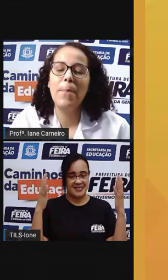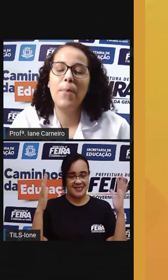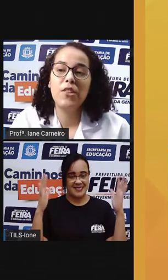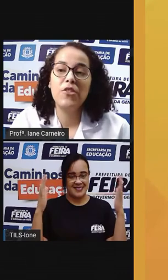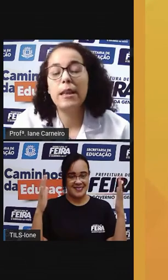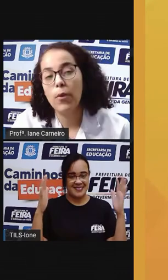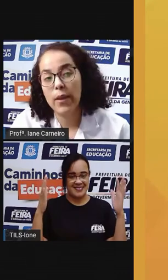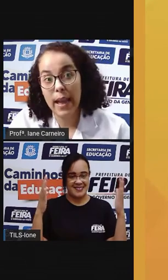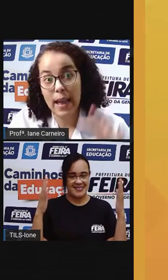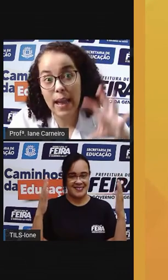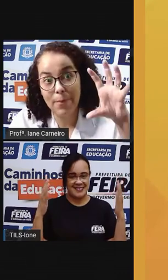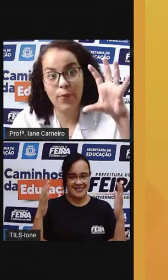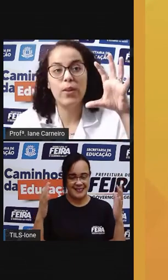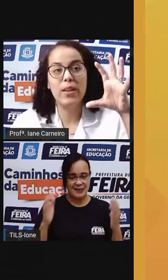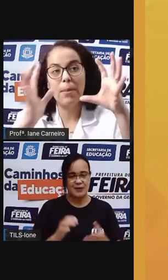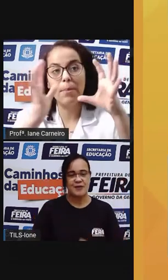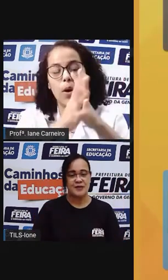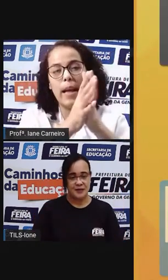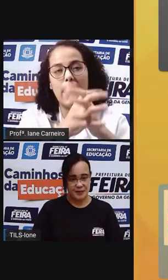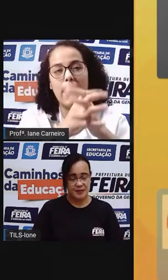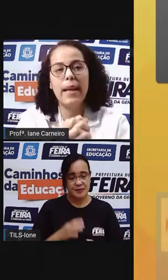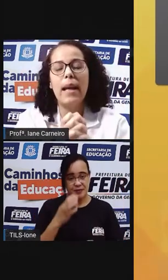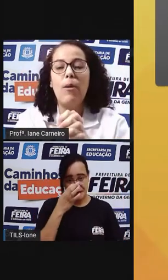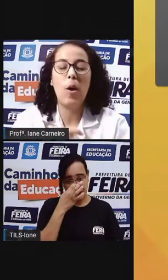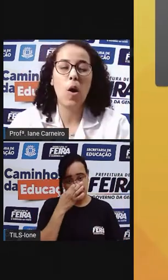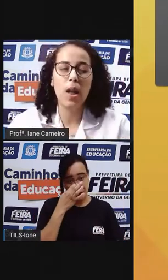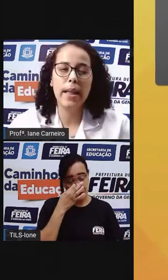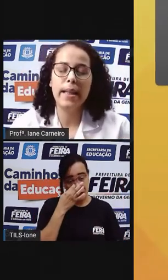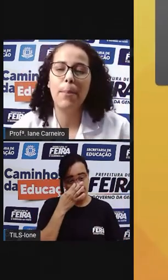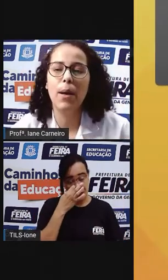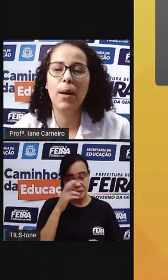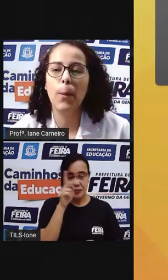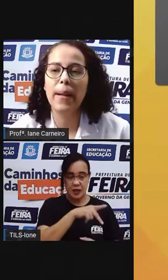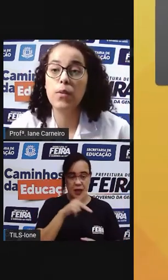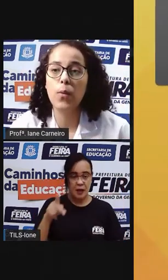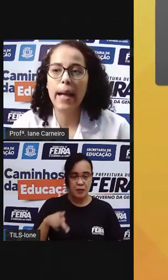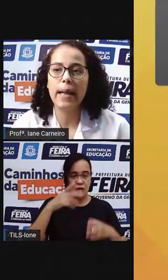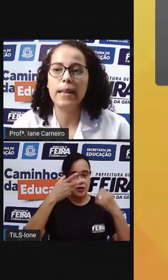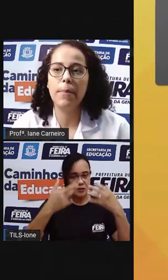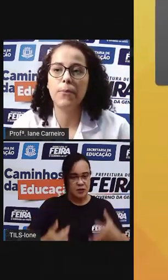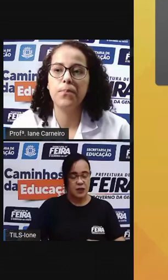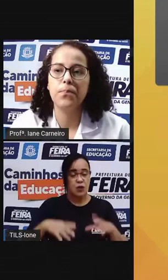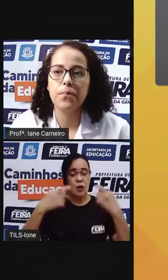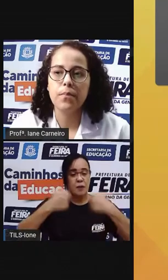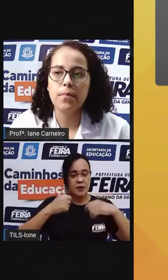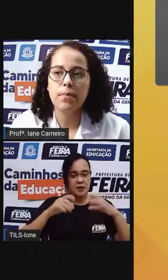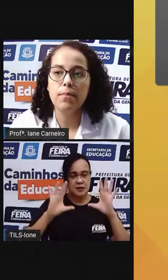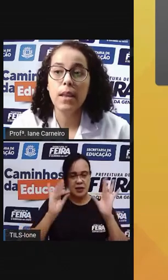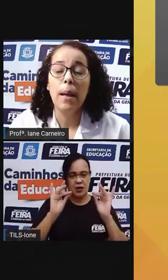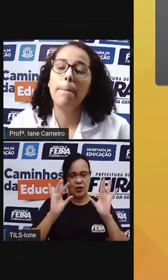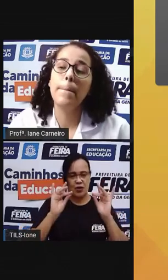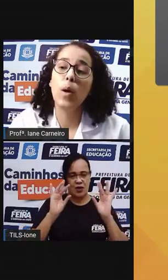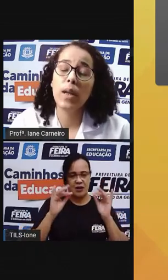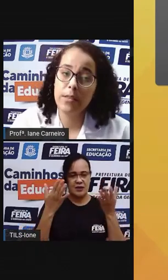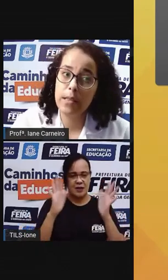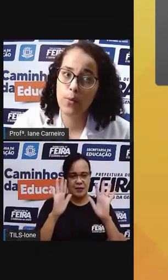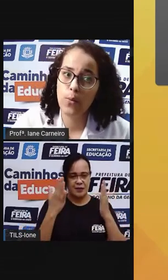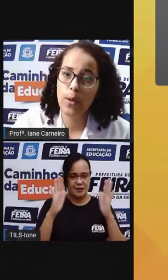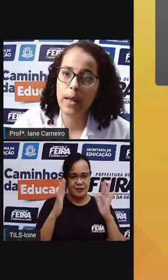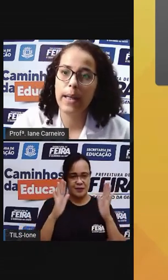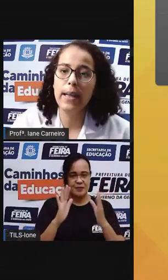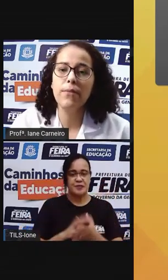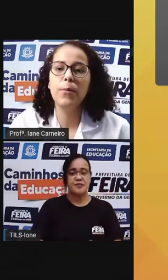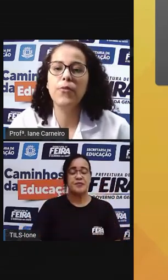Olha a bola de handebol, que é aquela que a pessoa falou que tem que botar, né? Uma colinha na mão para não escorregar da mão. Bola de